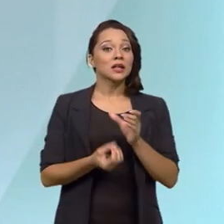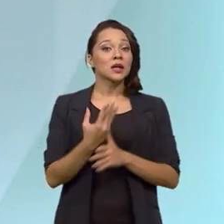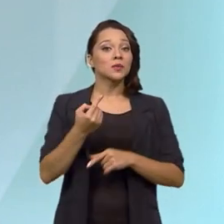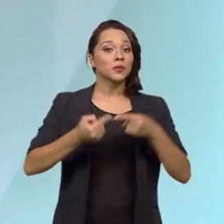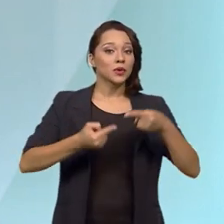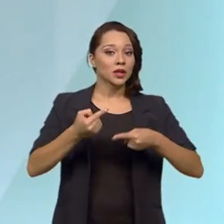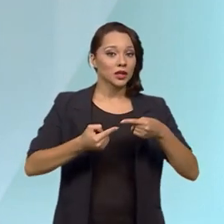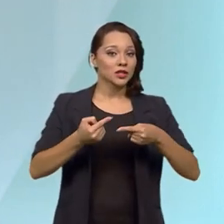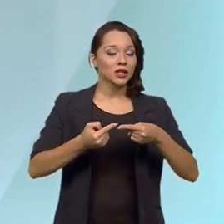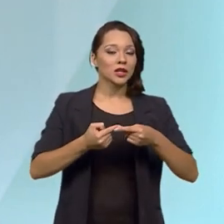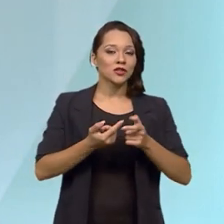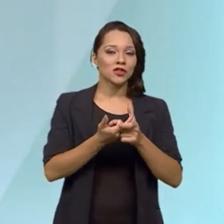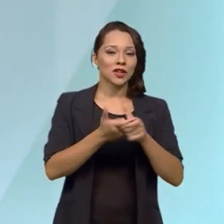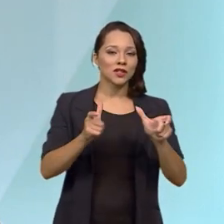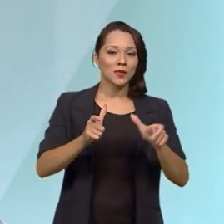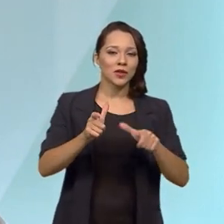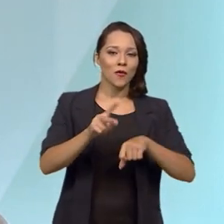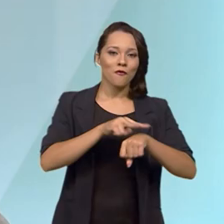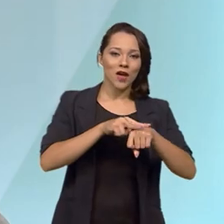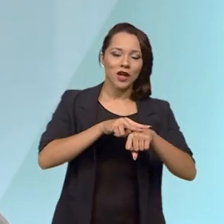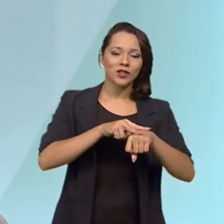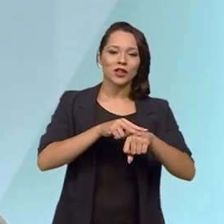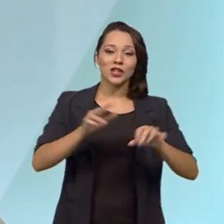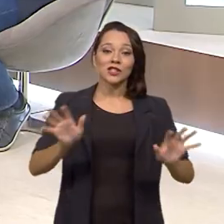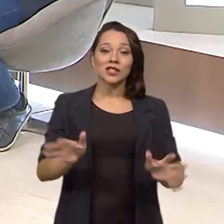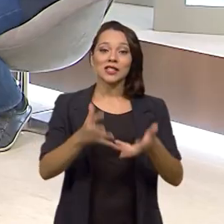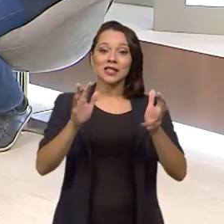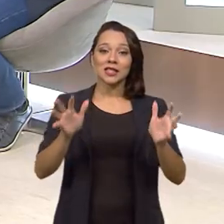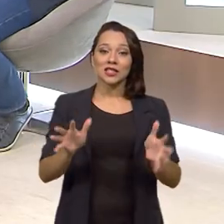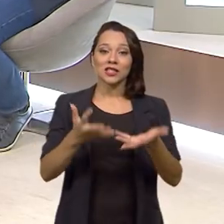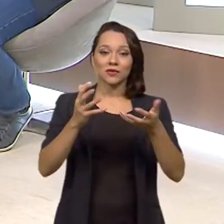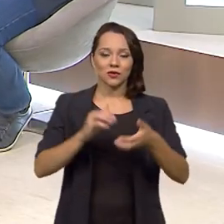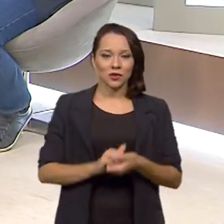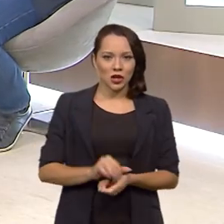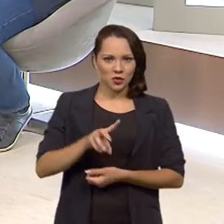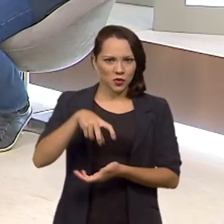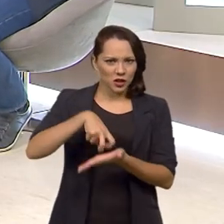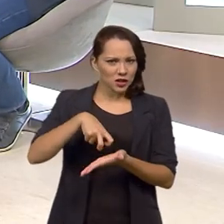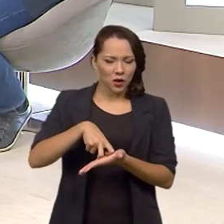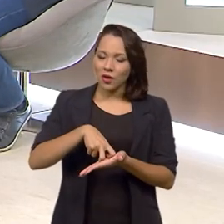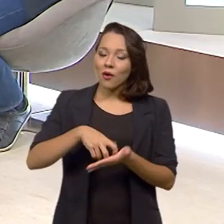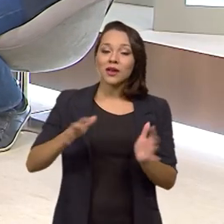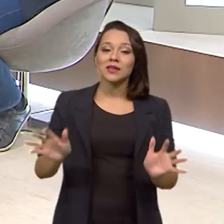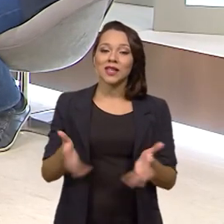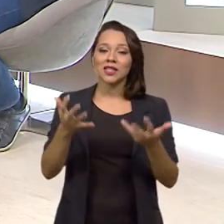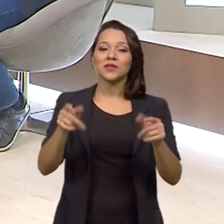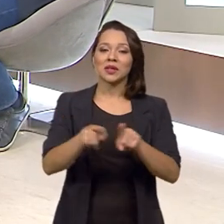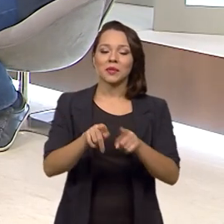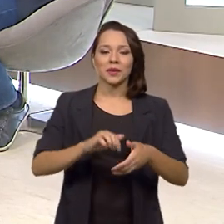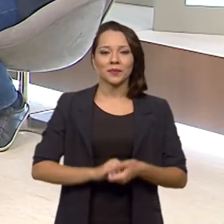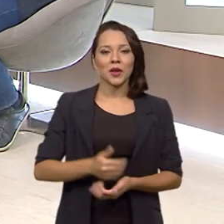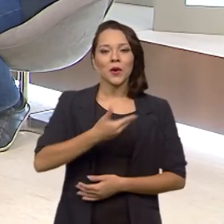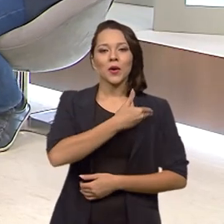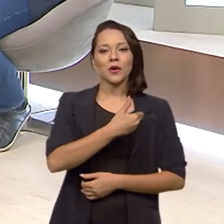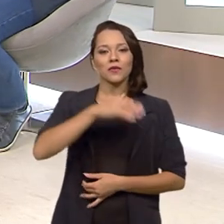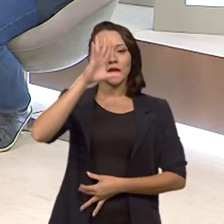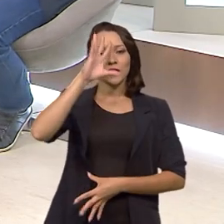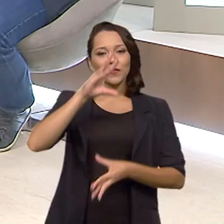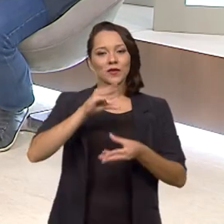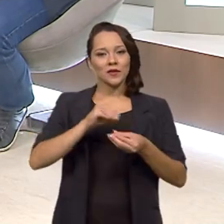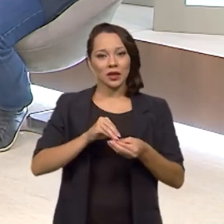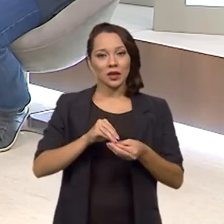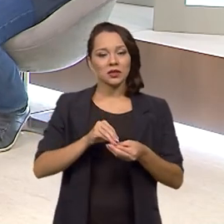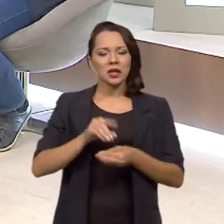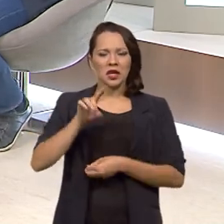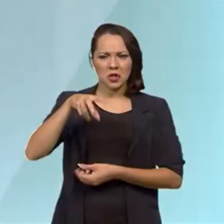de crescimento verde, políticas de incentivo, não apenas punição. O governo federal entende que não é apenas punindo